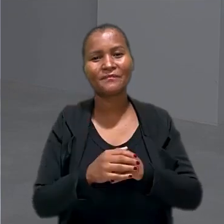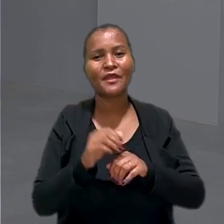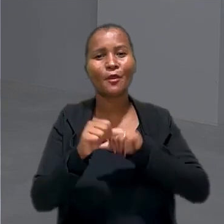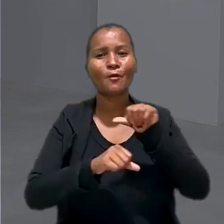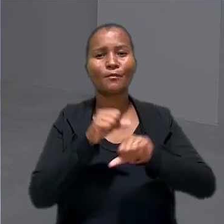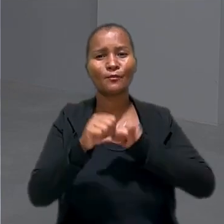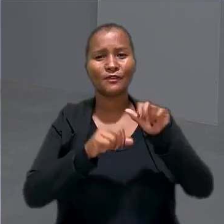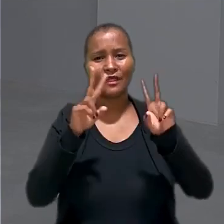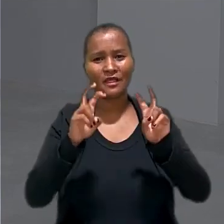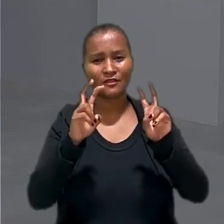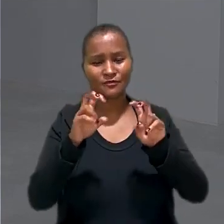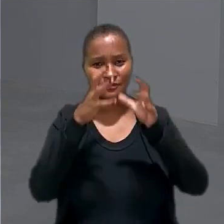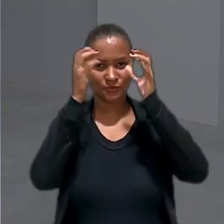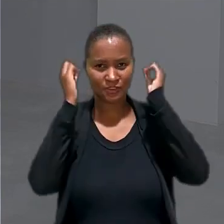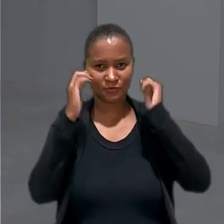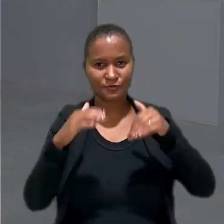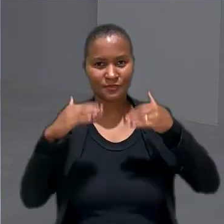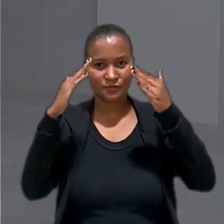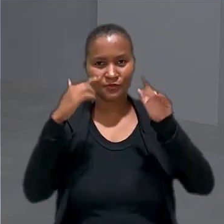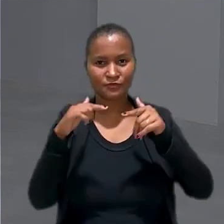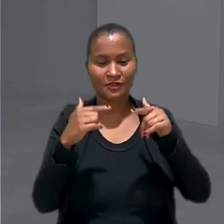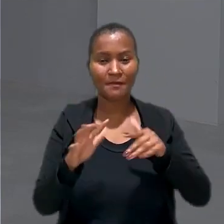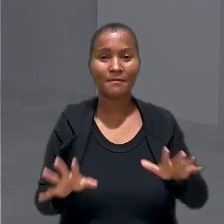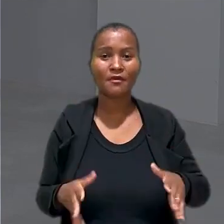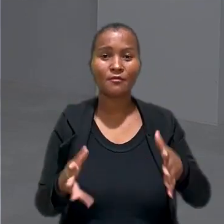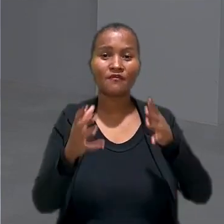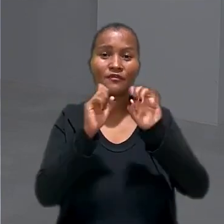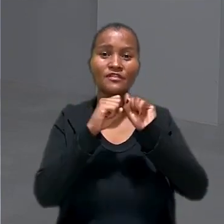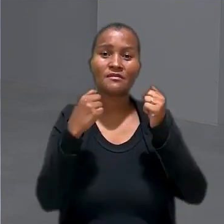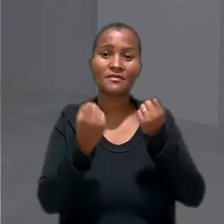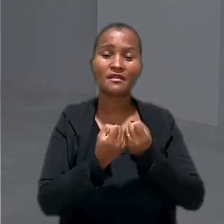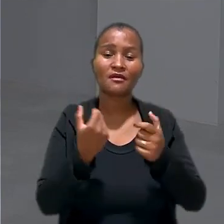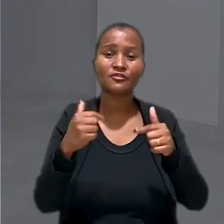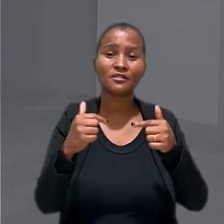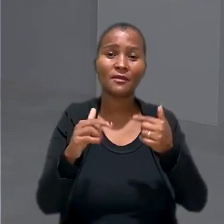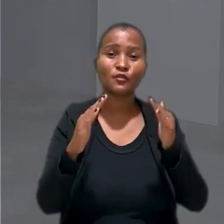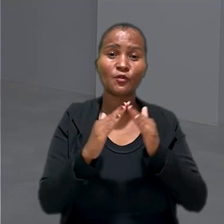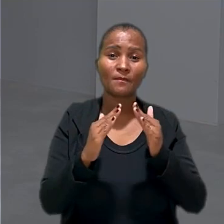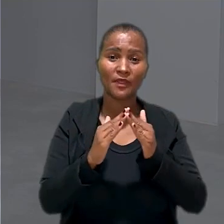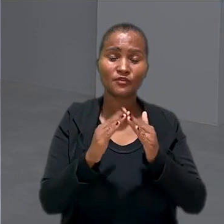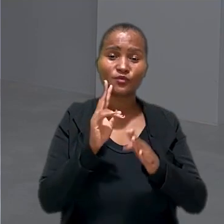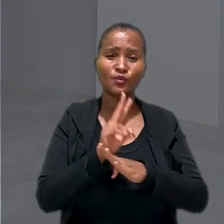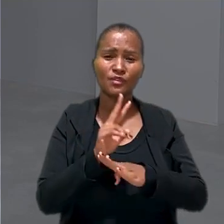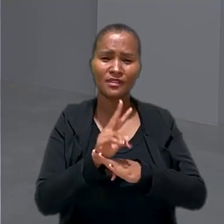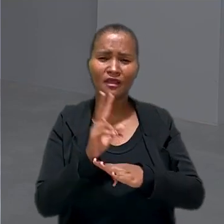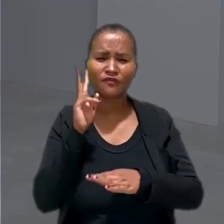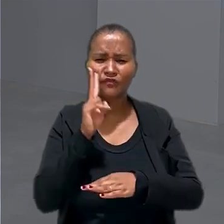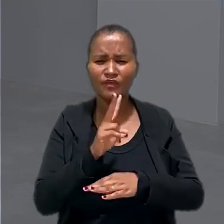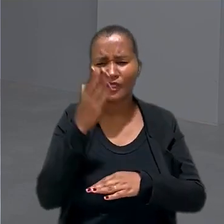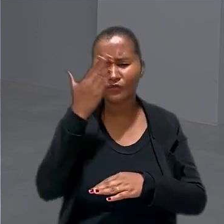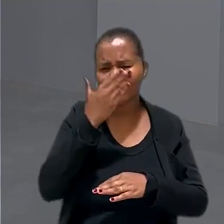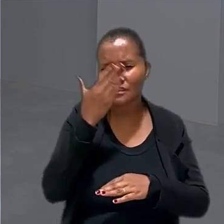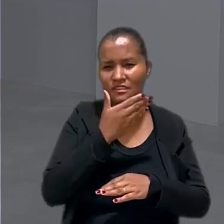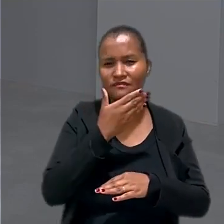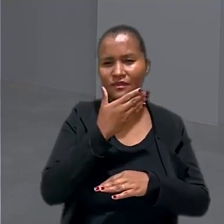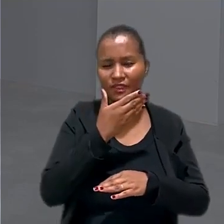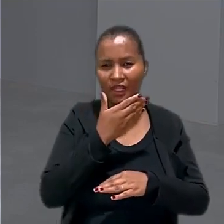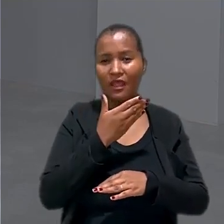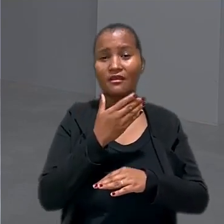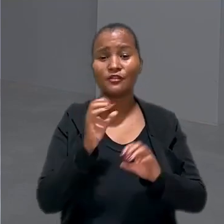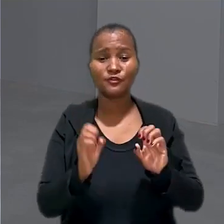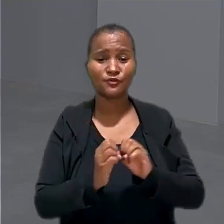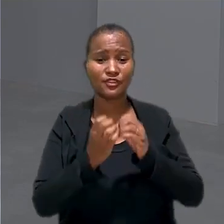Em mudando de assunto, o Tribunal Superior do Trabalho promoveu o Seminário de Trabalho Doméstico e de Cuidado, Ver o Invisível.